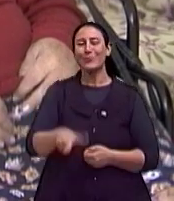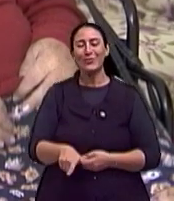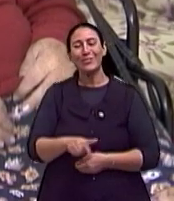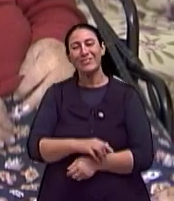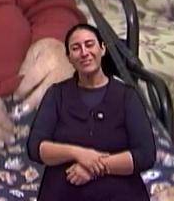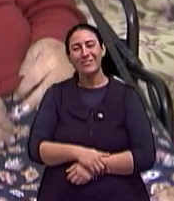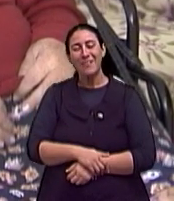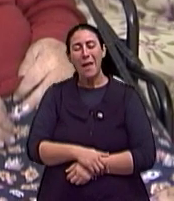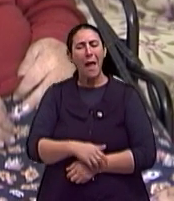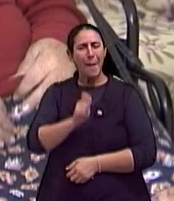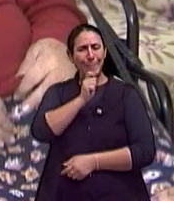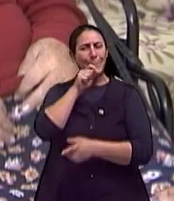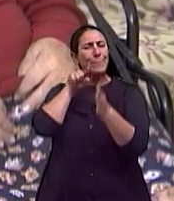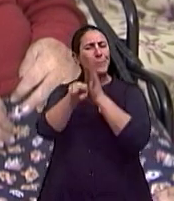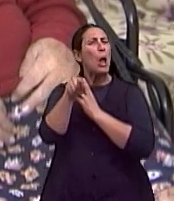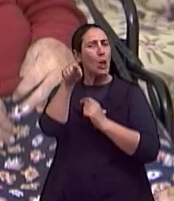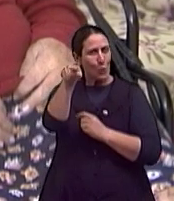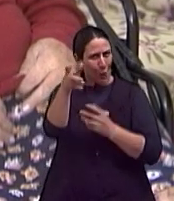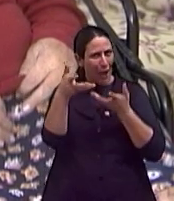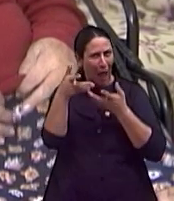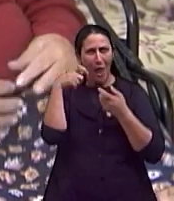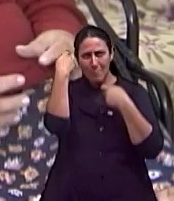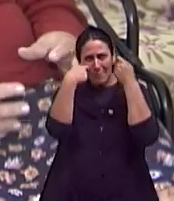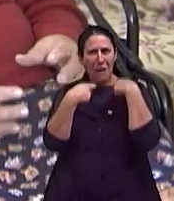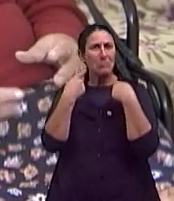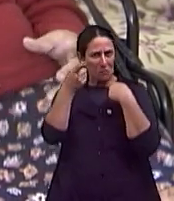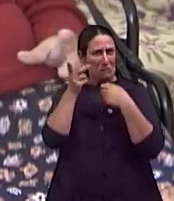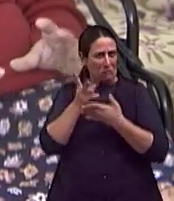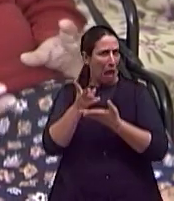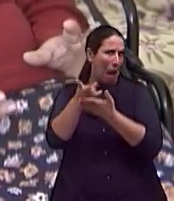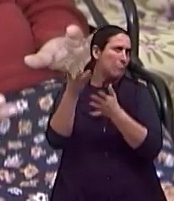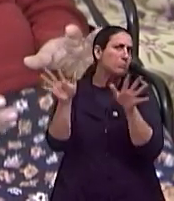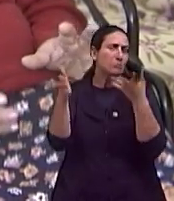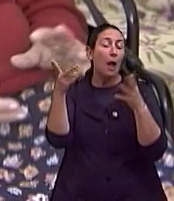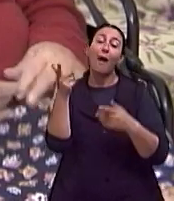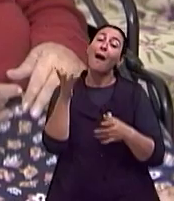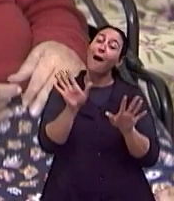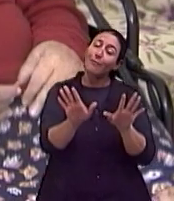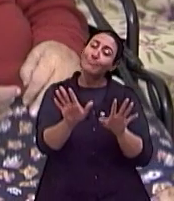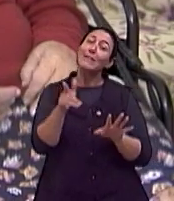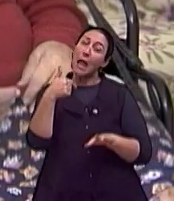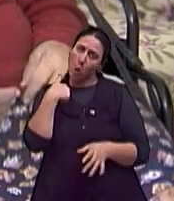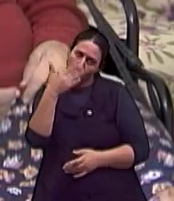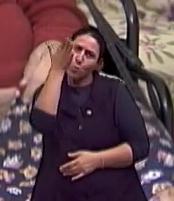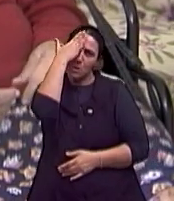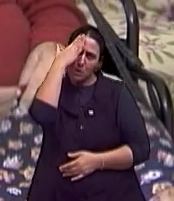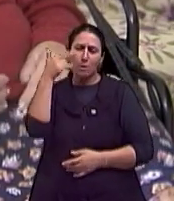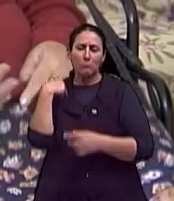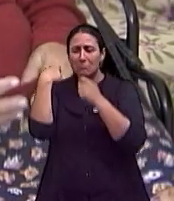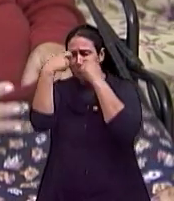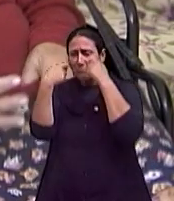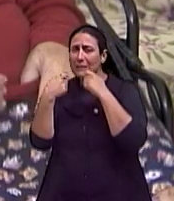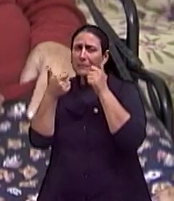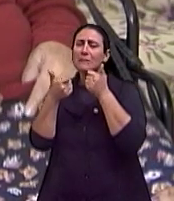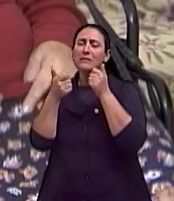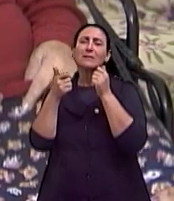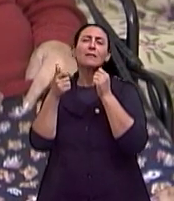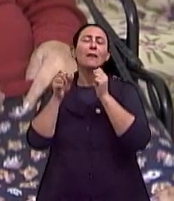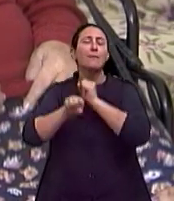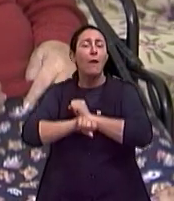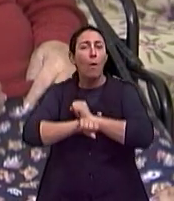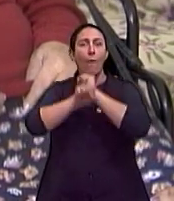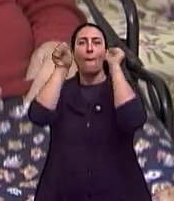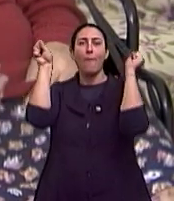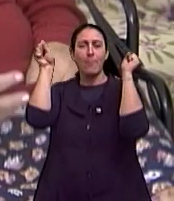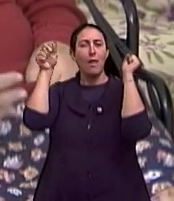E tu costuma se maquiar? Olha, como eu posso, como eu sei, sim. Levanto de manhã,